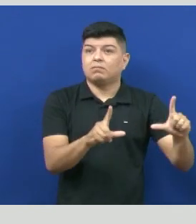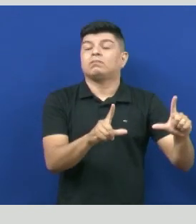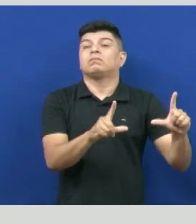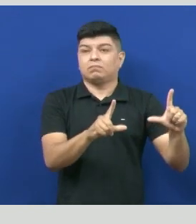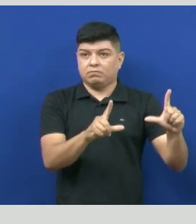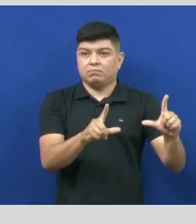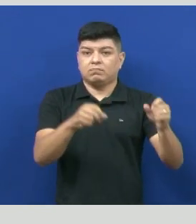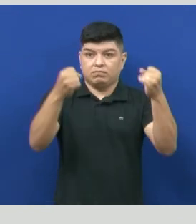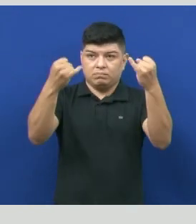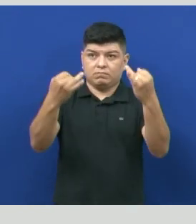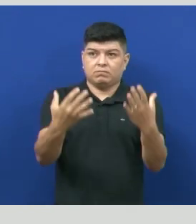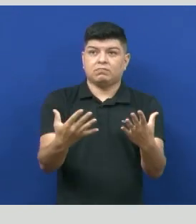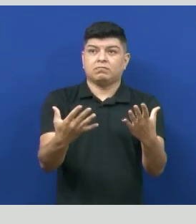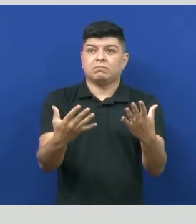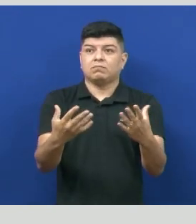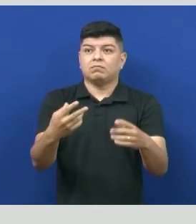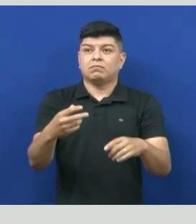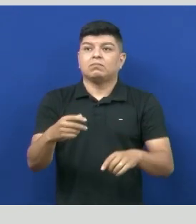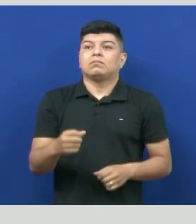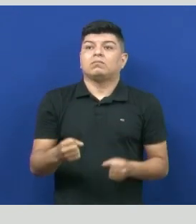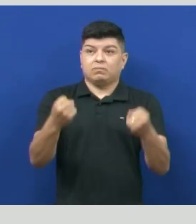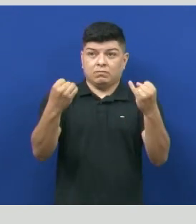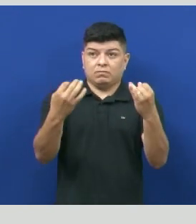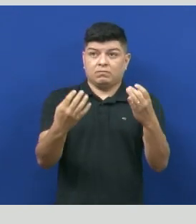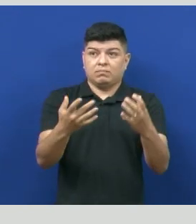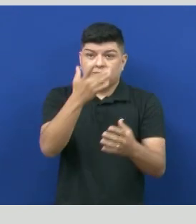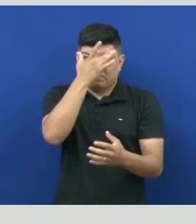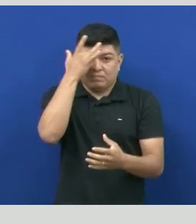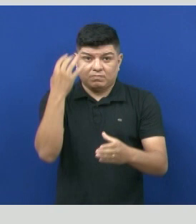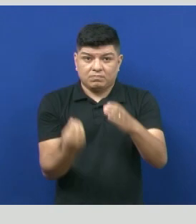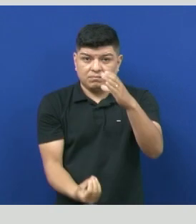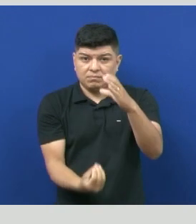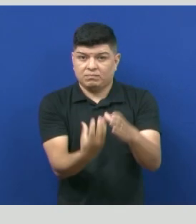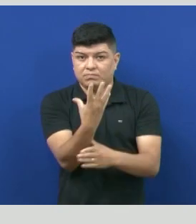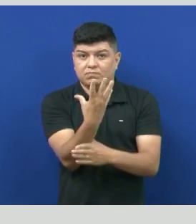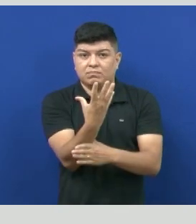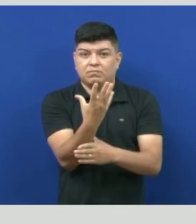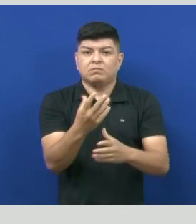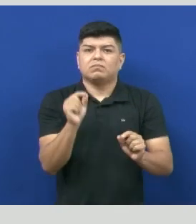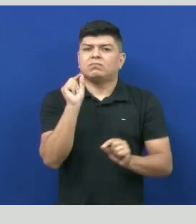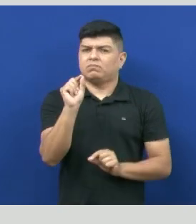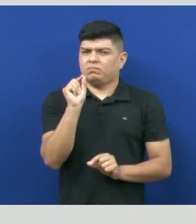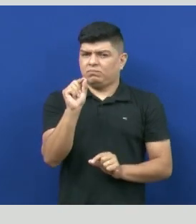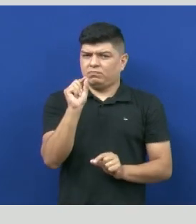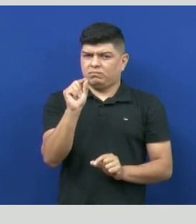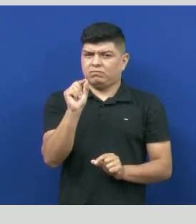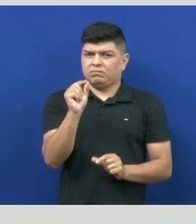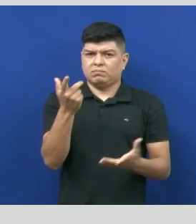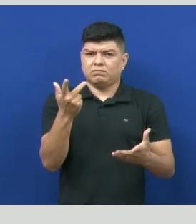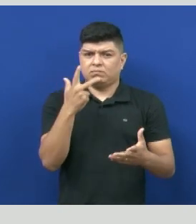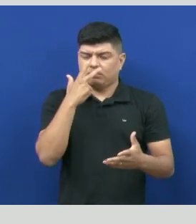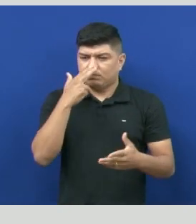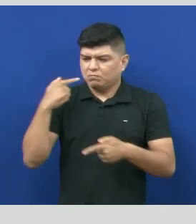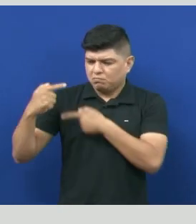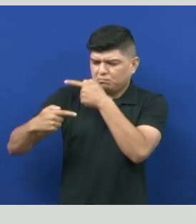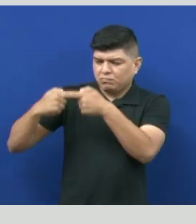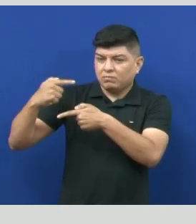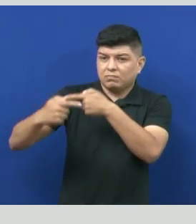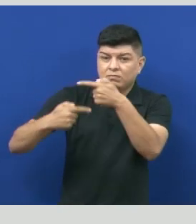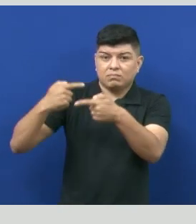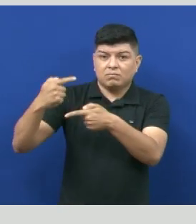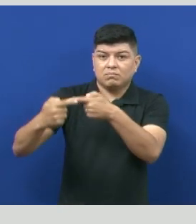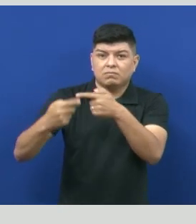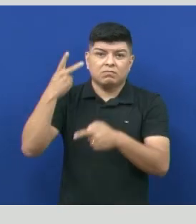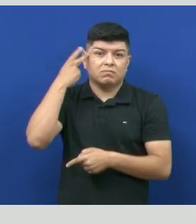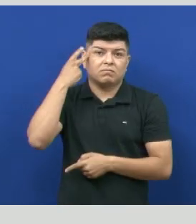teoria da abiogênese. Segundo essa teoria, os seres vivos surgiam a partir da matéria inanimada, ou seja, por geração espontânea, que